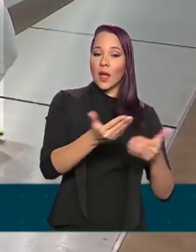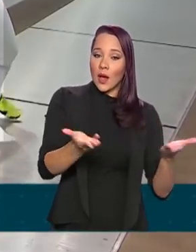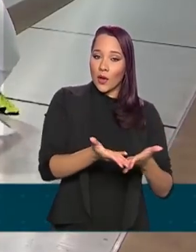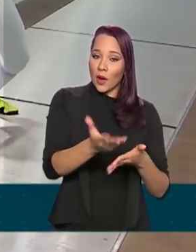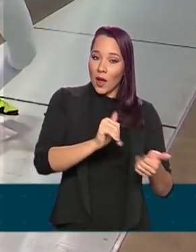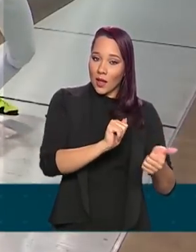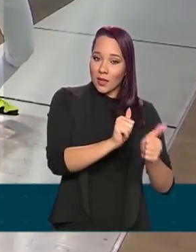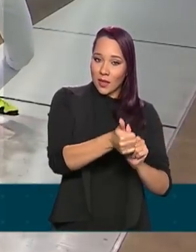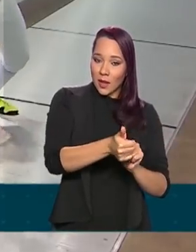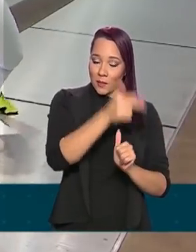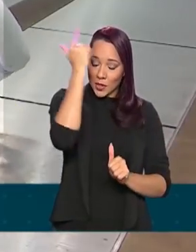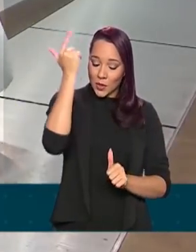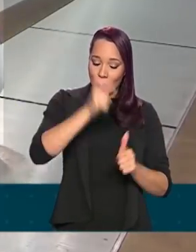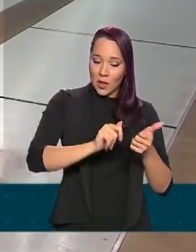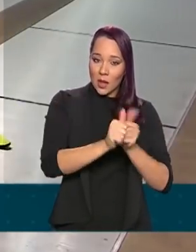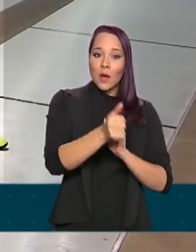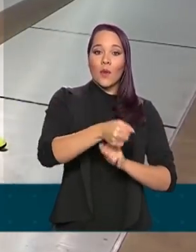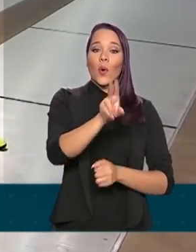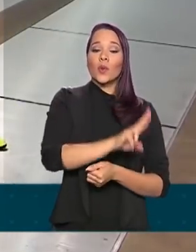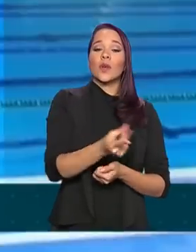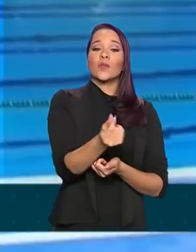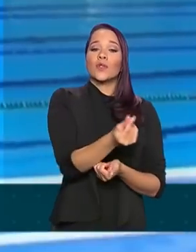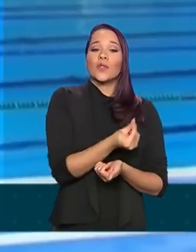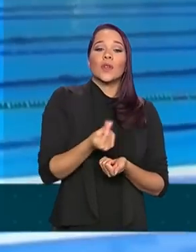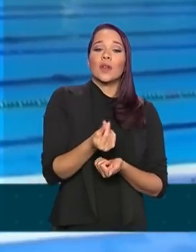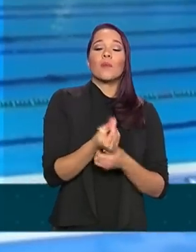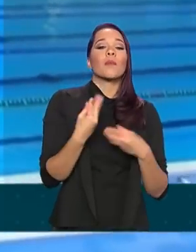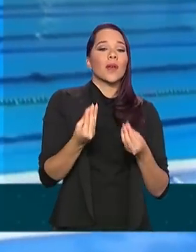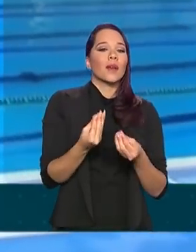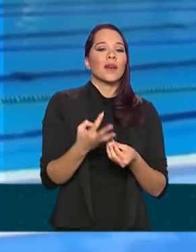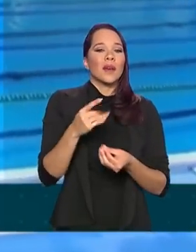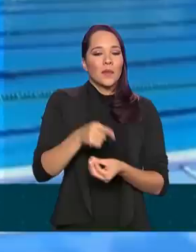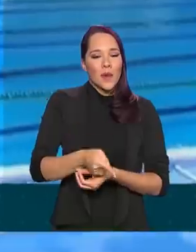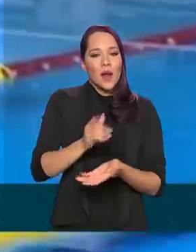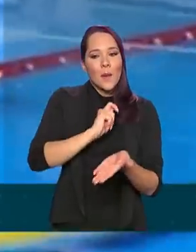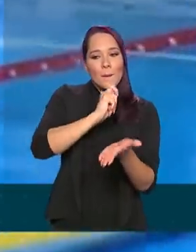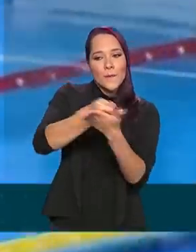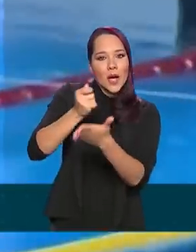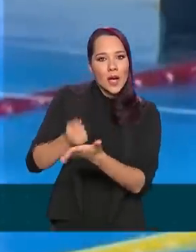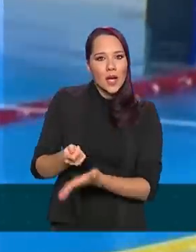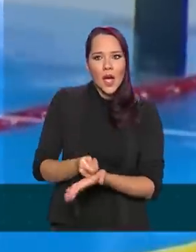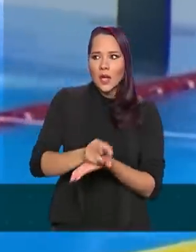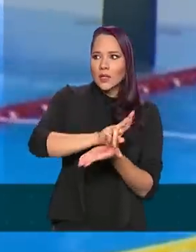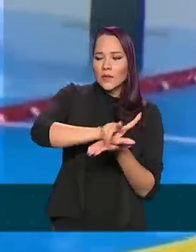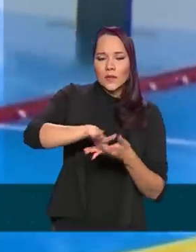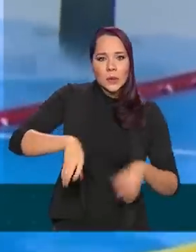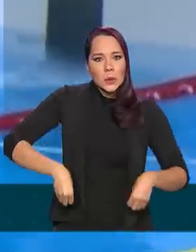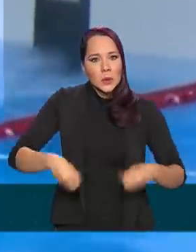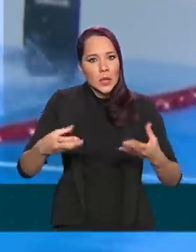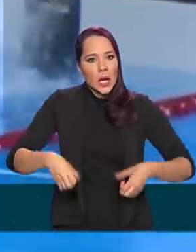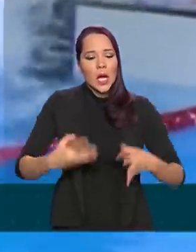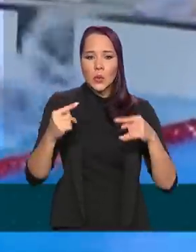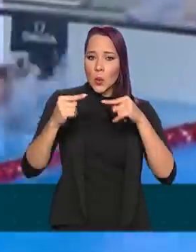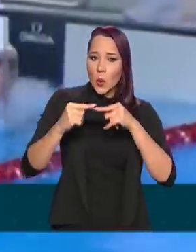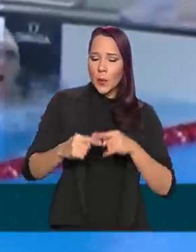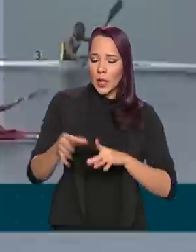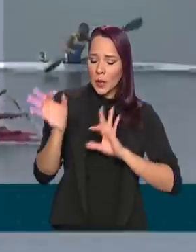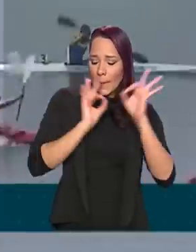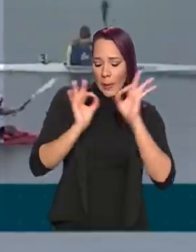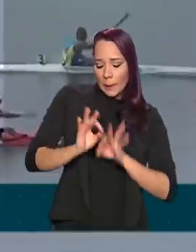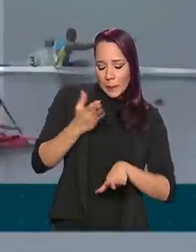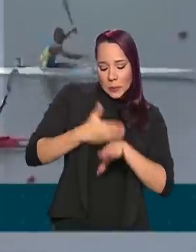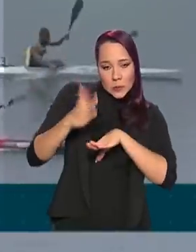os atletas vão poder utilizar os recursos da Bolsa Auxílio para custear uma série de despesas ligadas à preparação